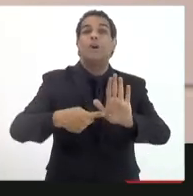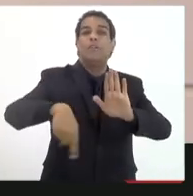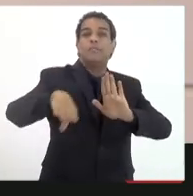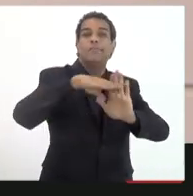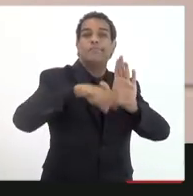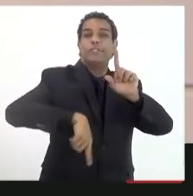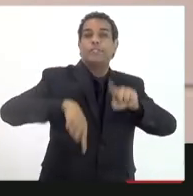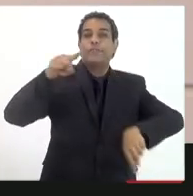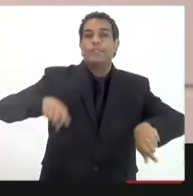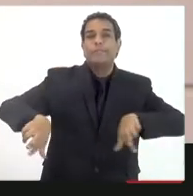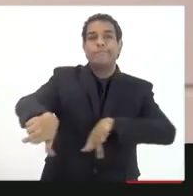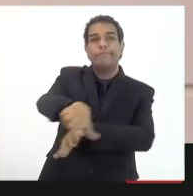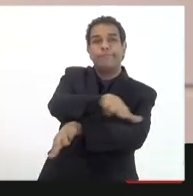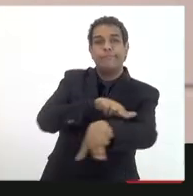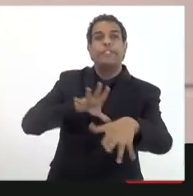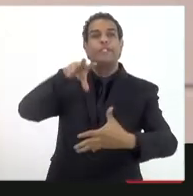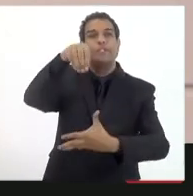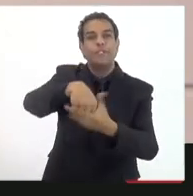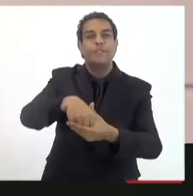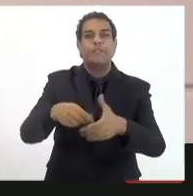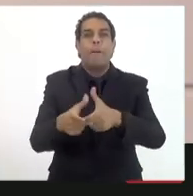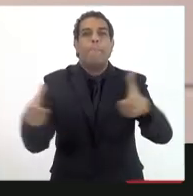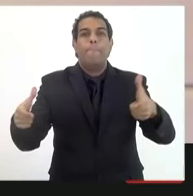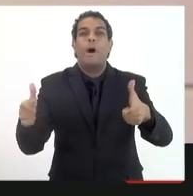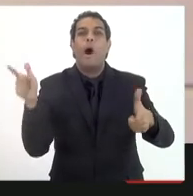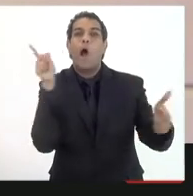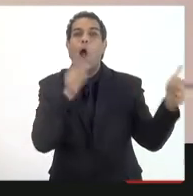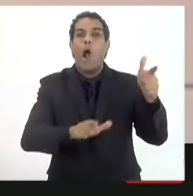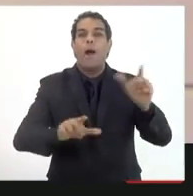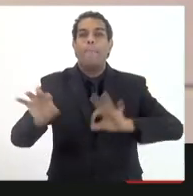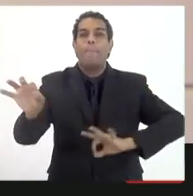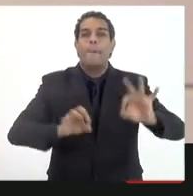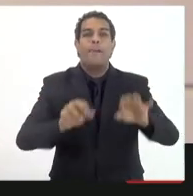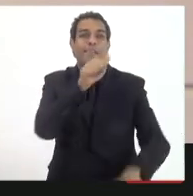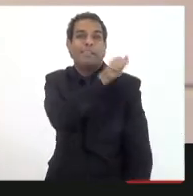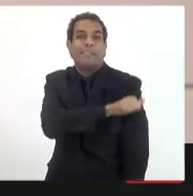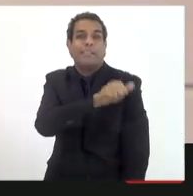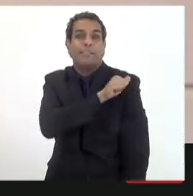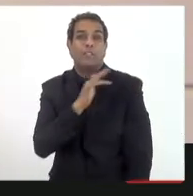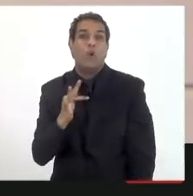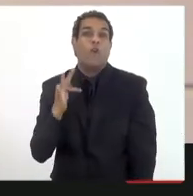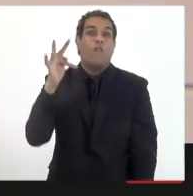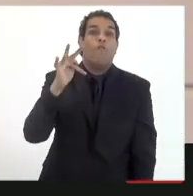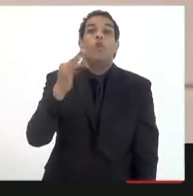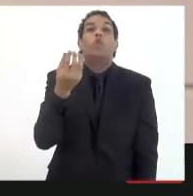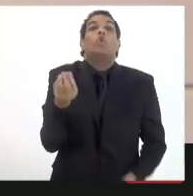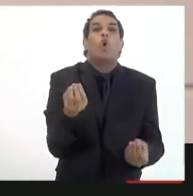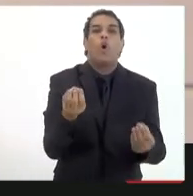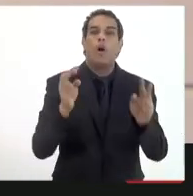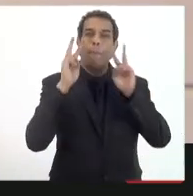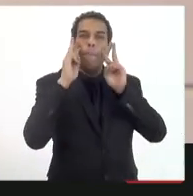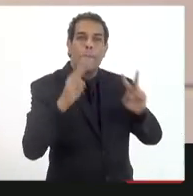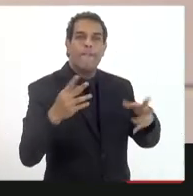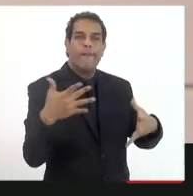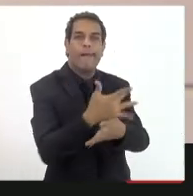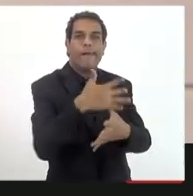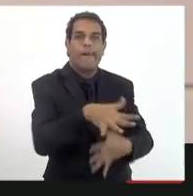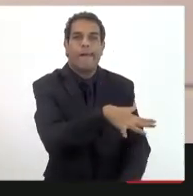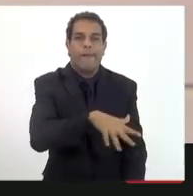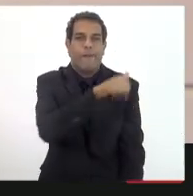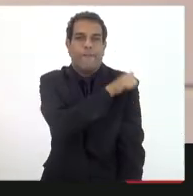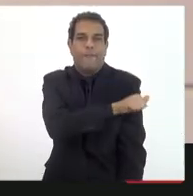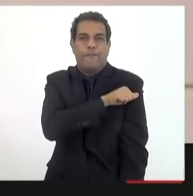atividades produtivas fluminenses de forma a preparar o estado do Rio para o pós-petróleo eu me deparei